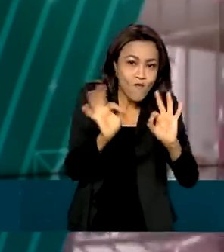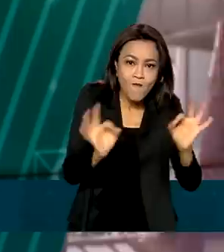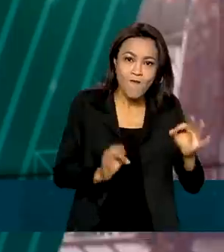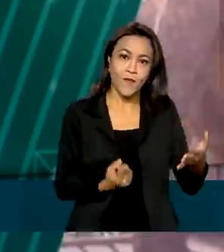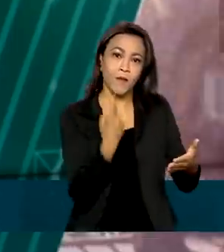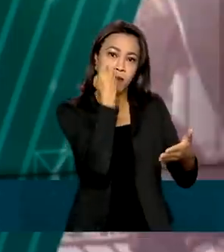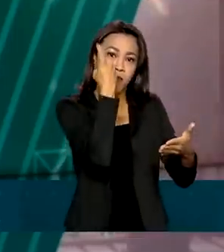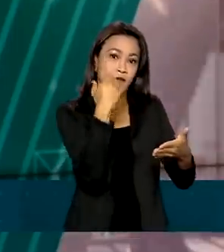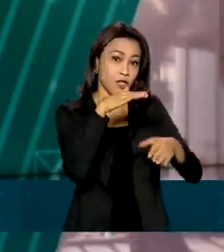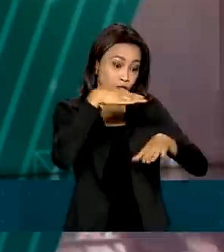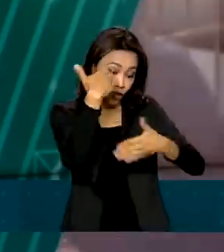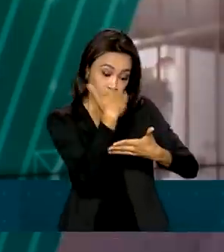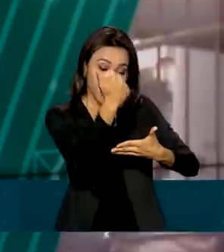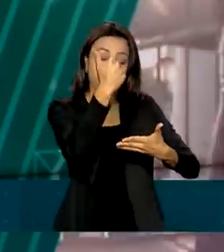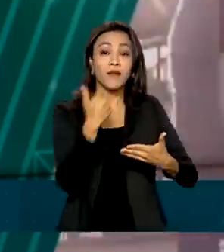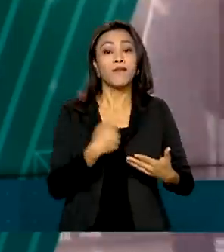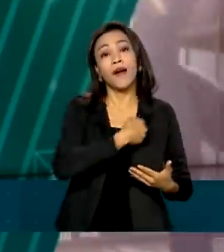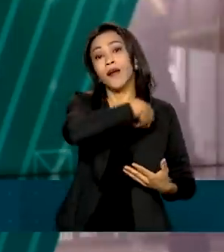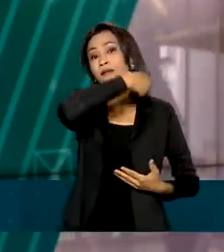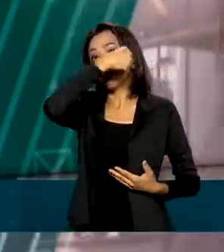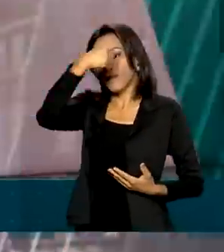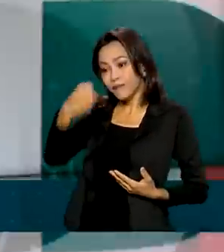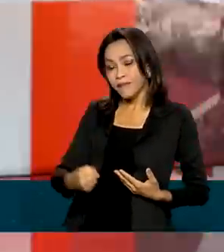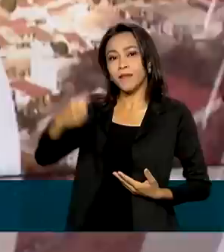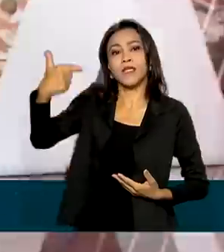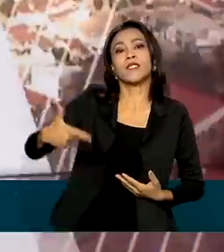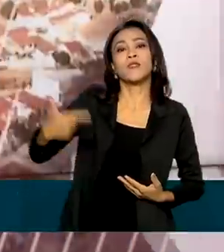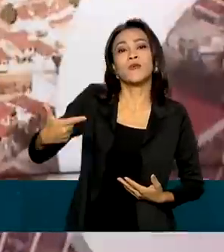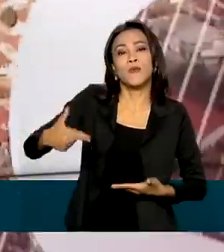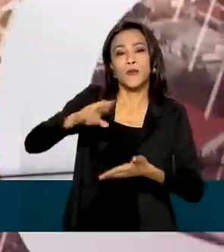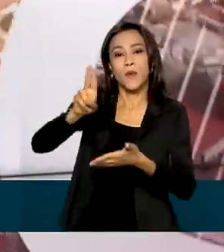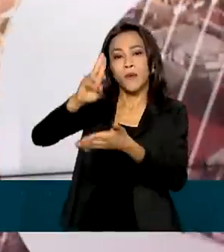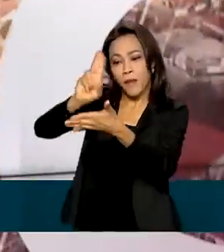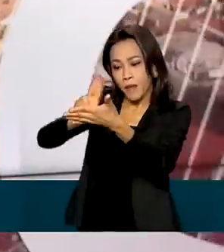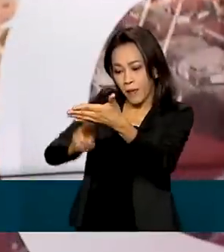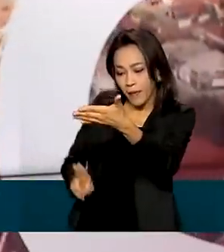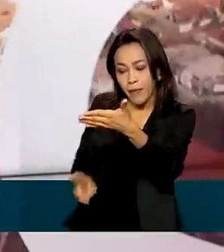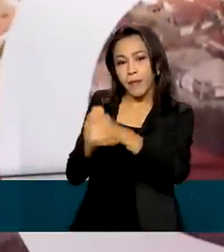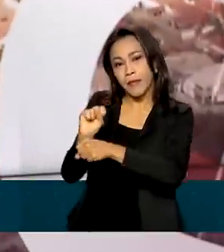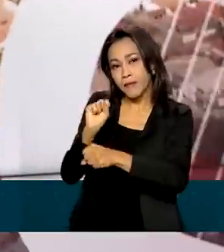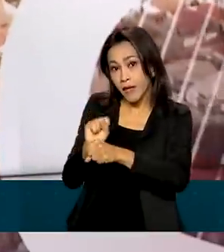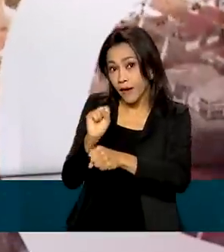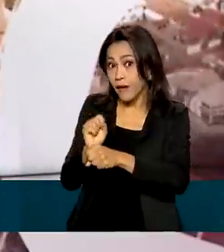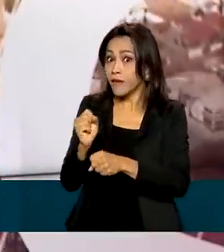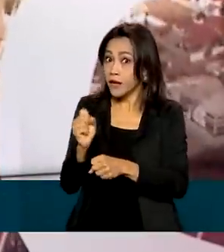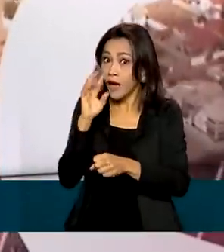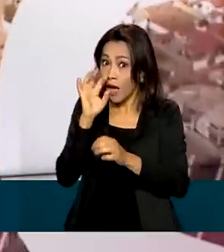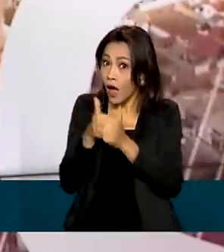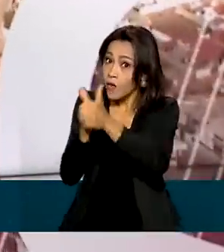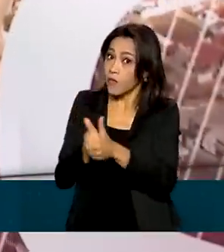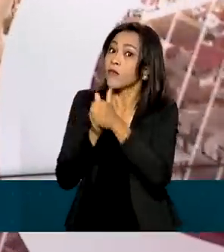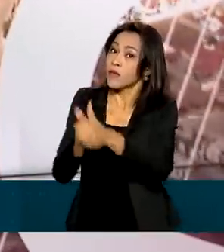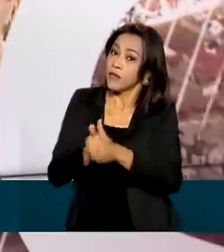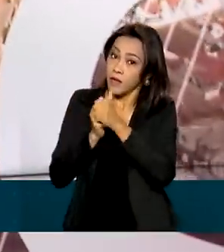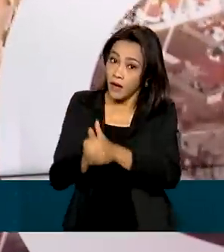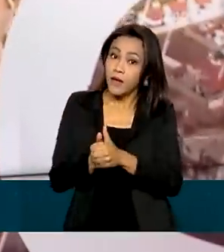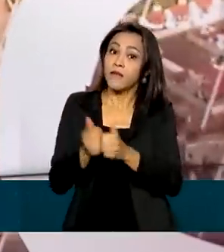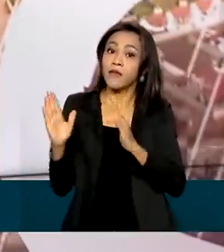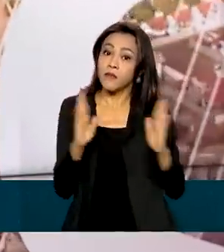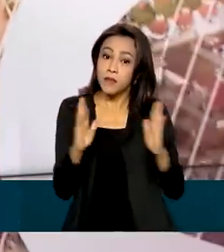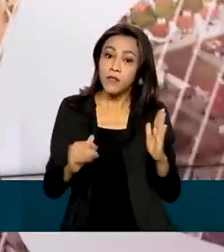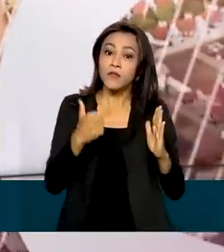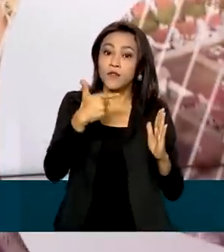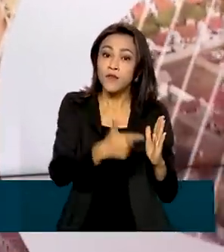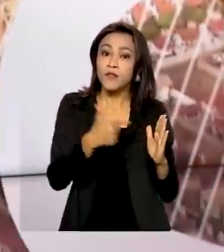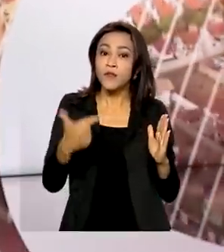única entra automaticamente na lista de espera. O estudante precisa acompanhar as convocações, que serão realizadas entre 22 de